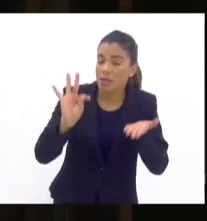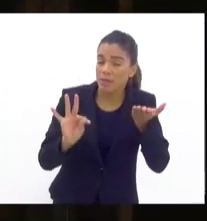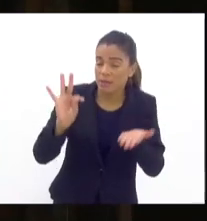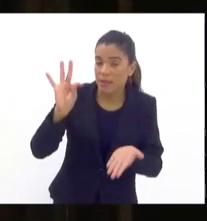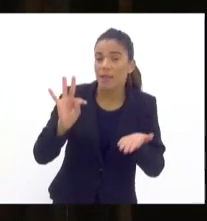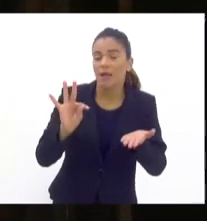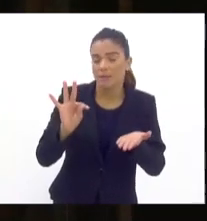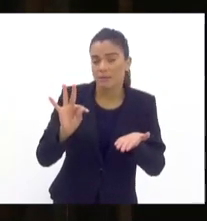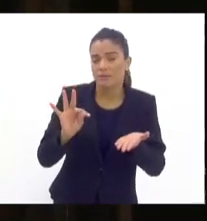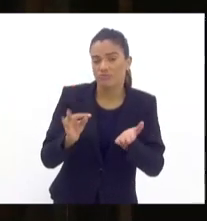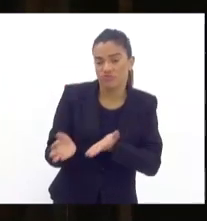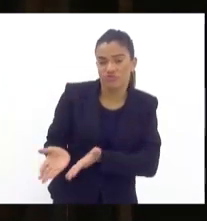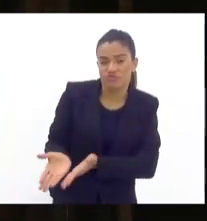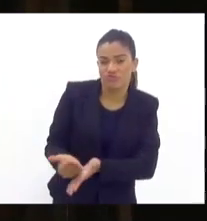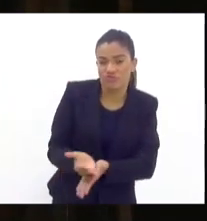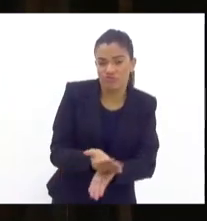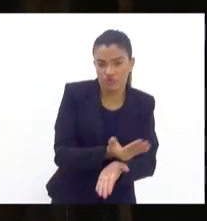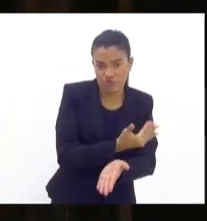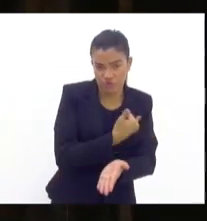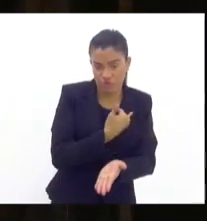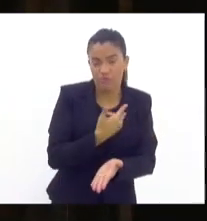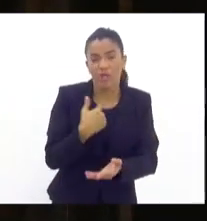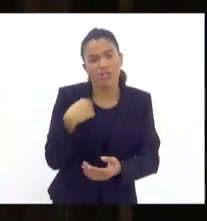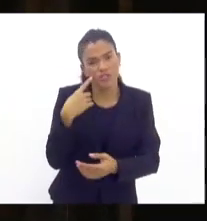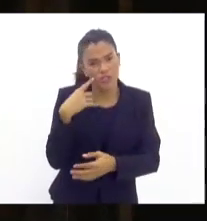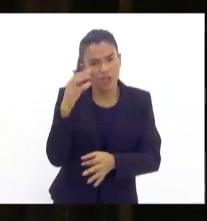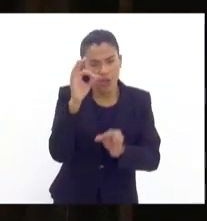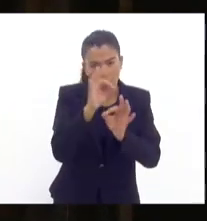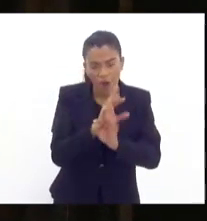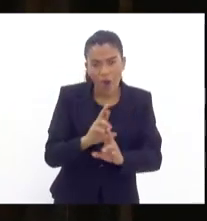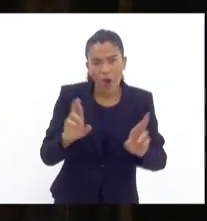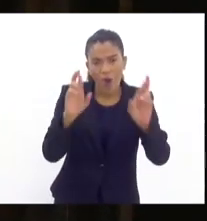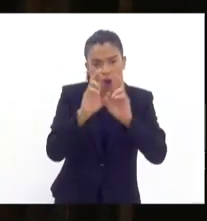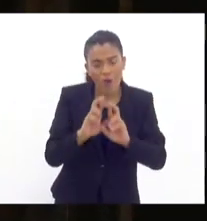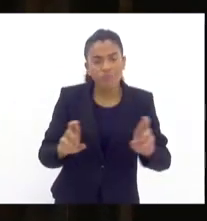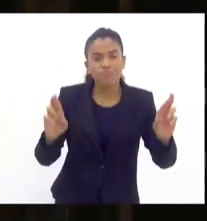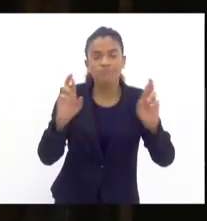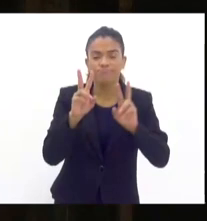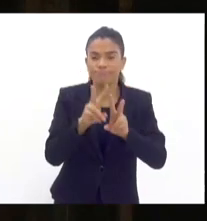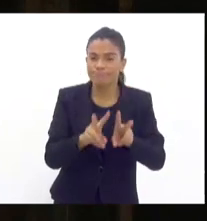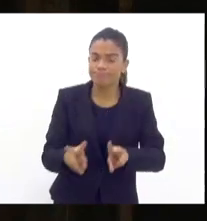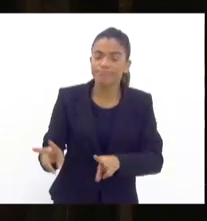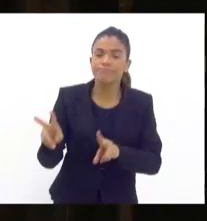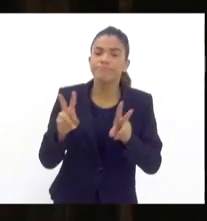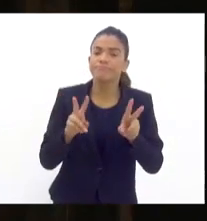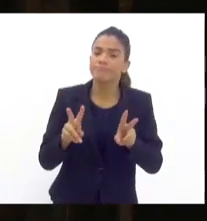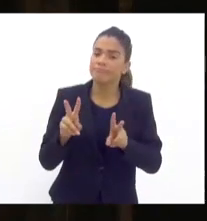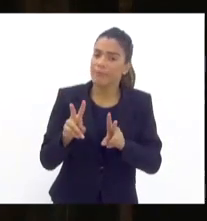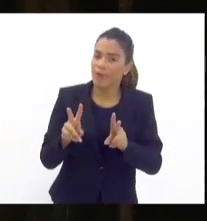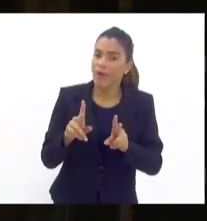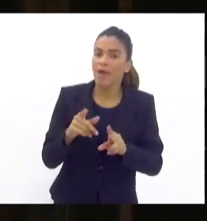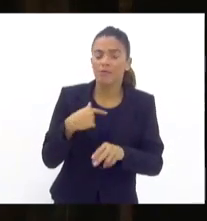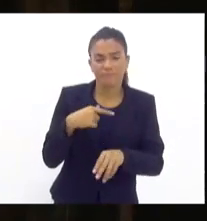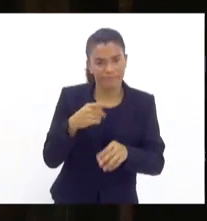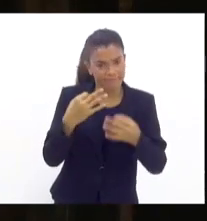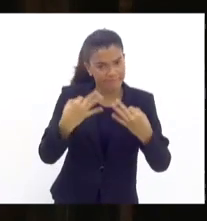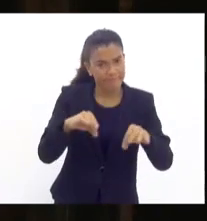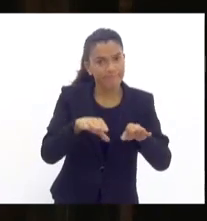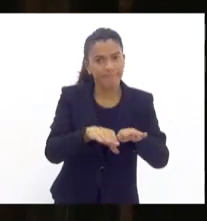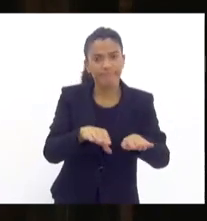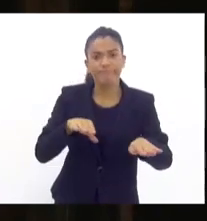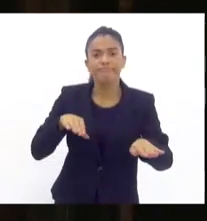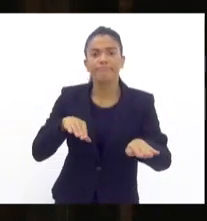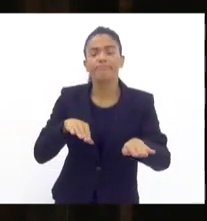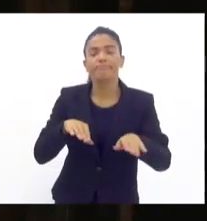E a gente observa, através de um retorno até mesmo dos moradores, que realmente eles recuaram, principalmente